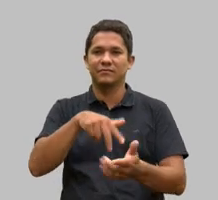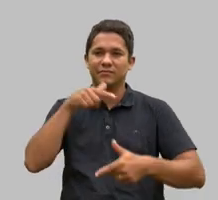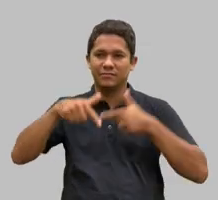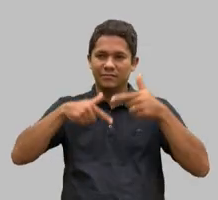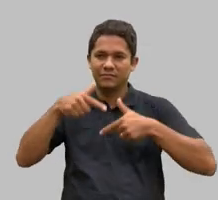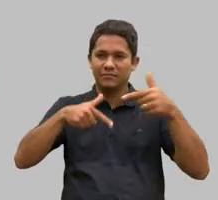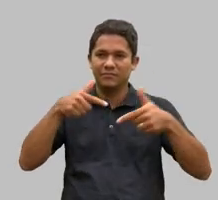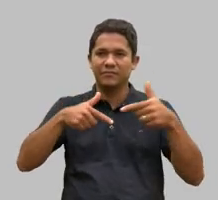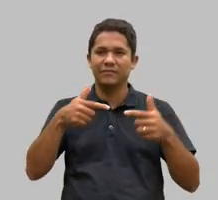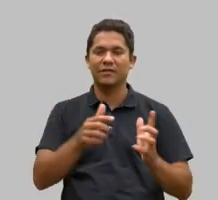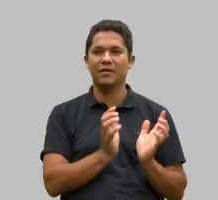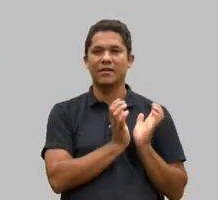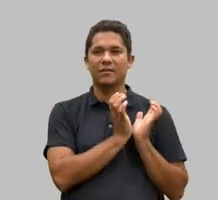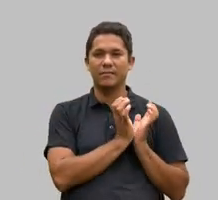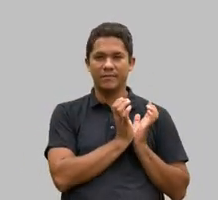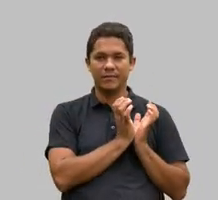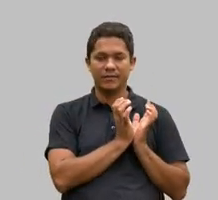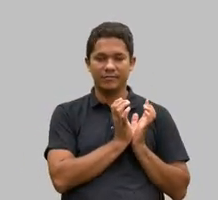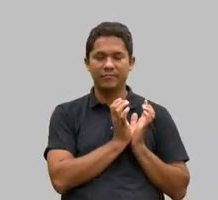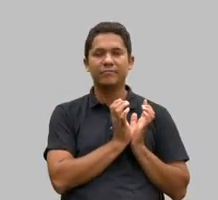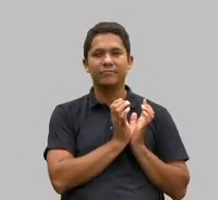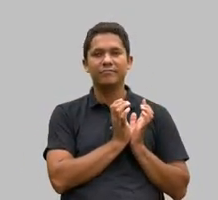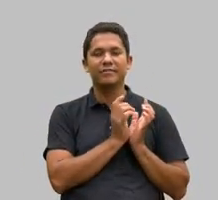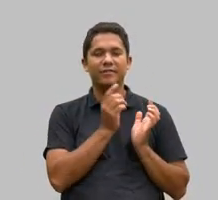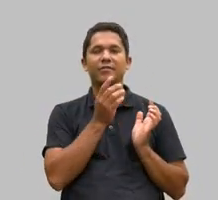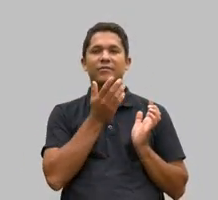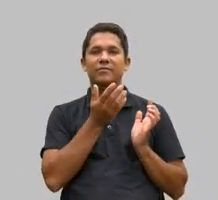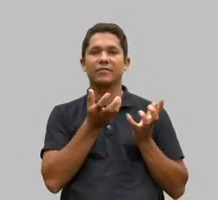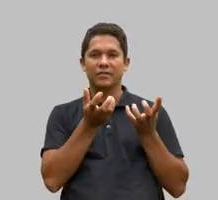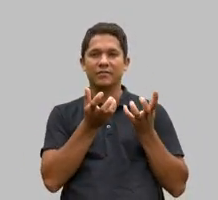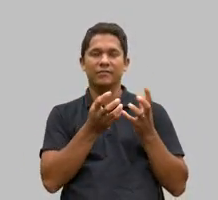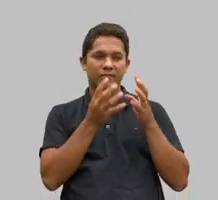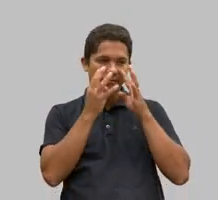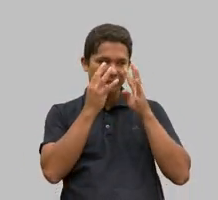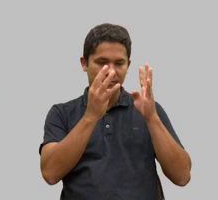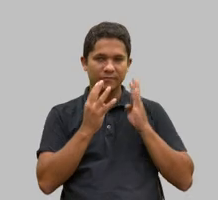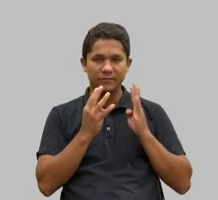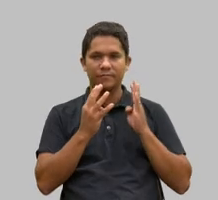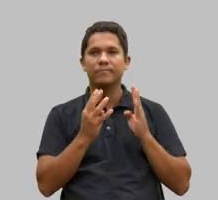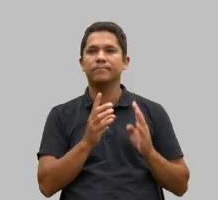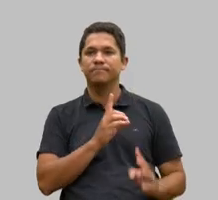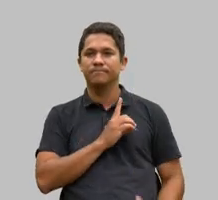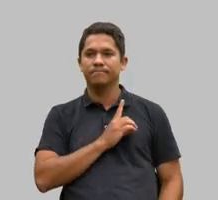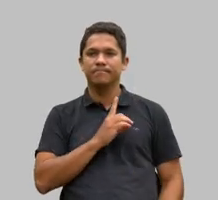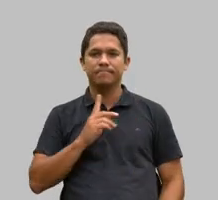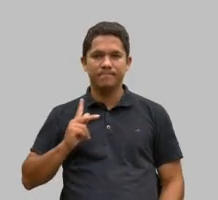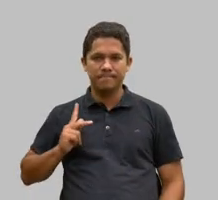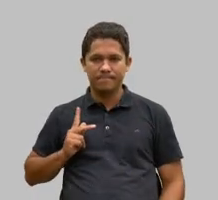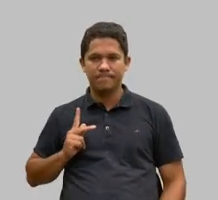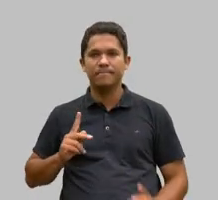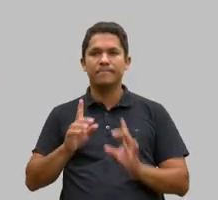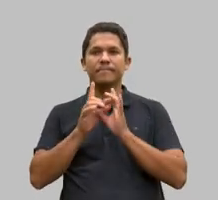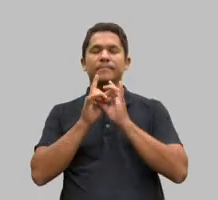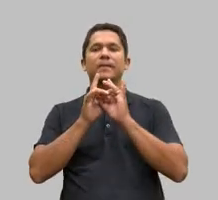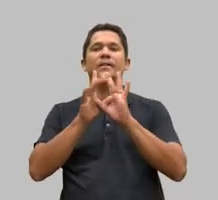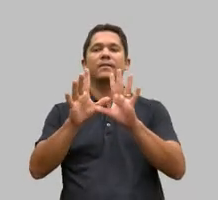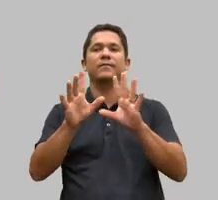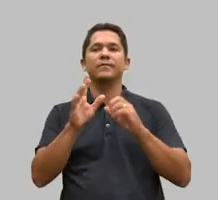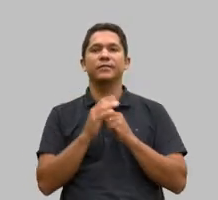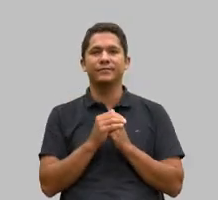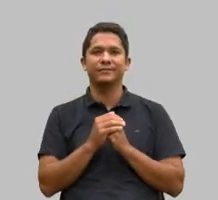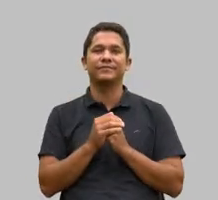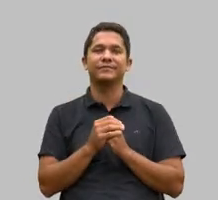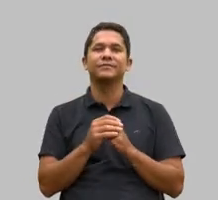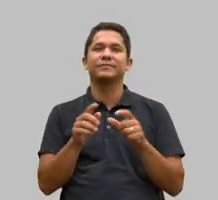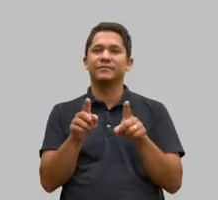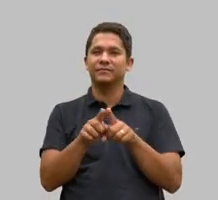as pessoas que procuram a APAI. Então, colocar a Defensoria Pública à disposição sempre, tanto dessa comissão quanto